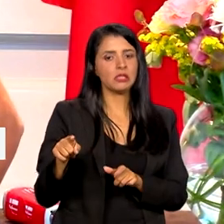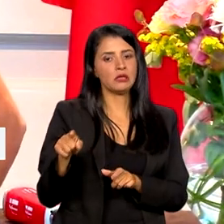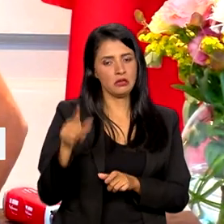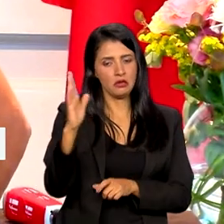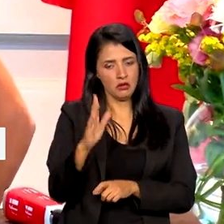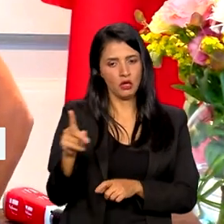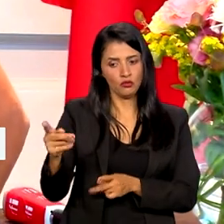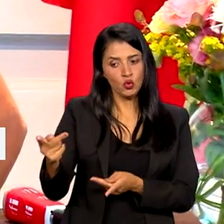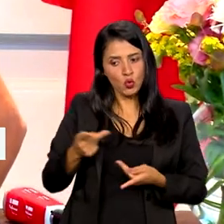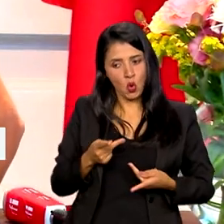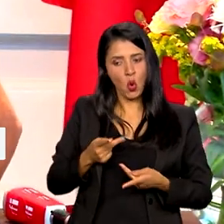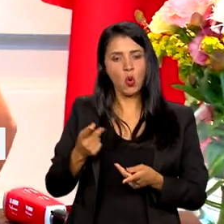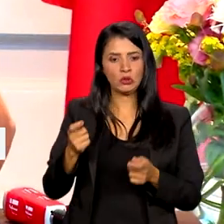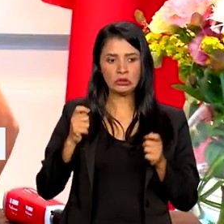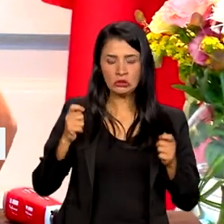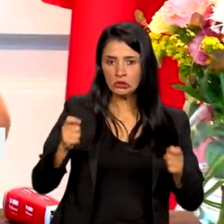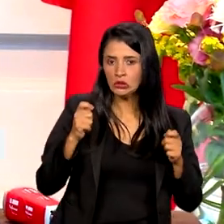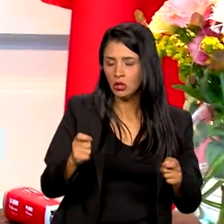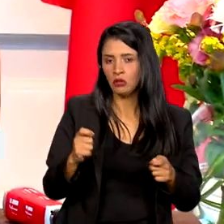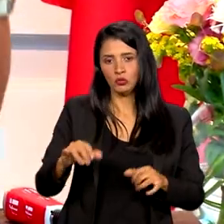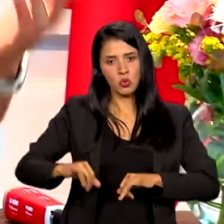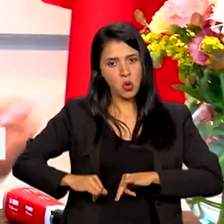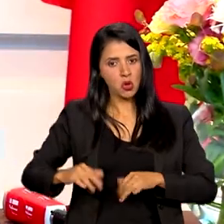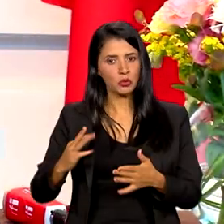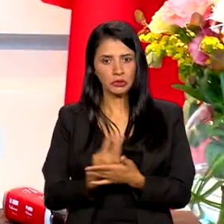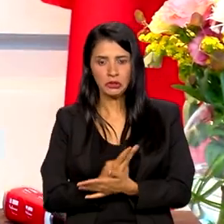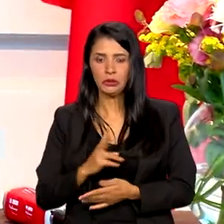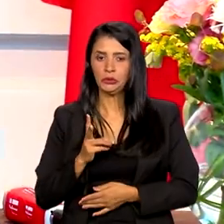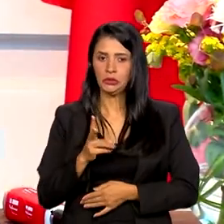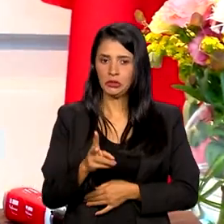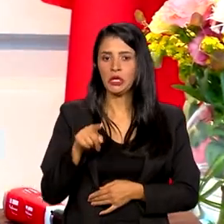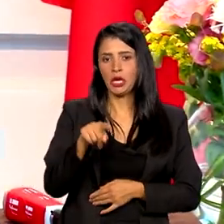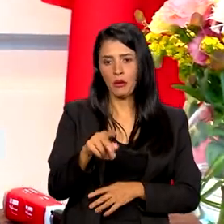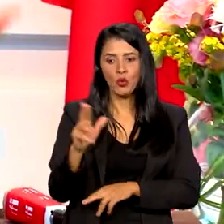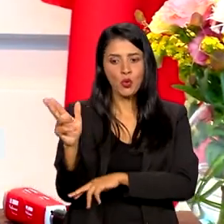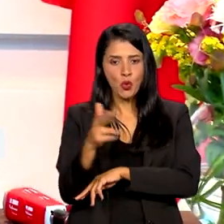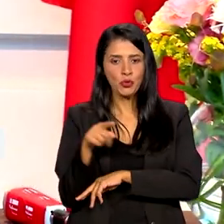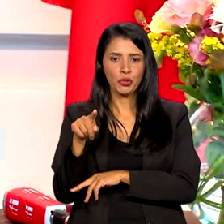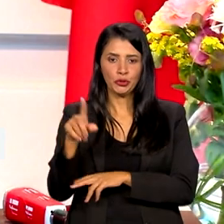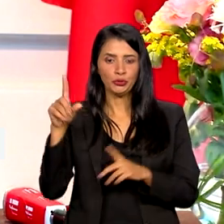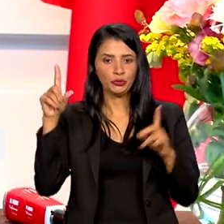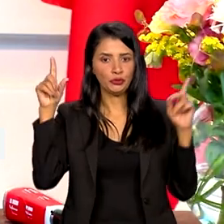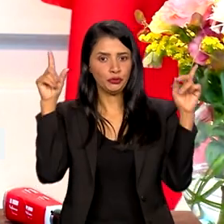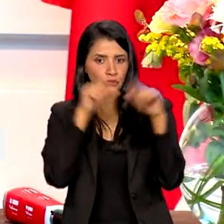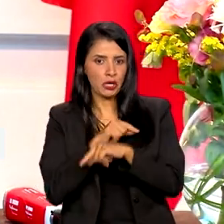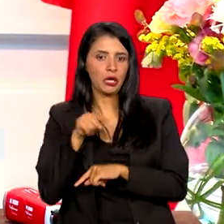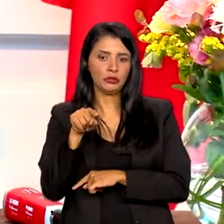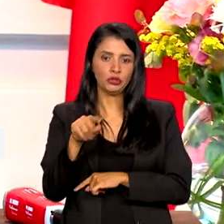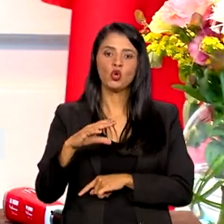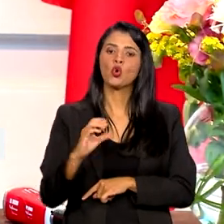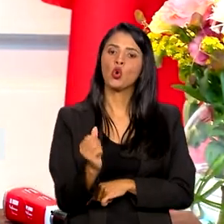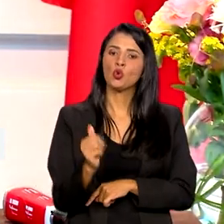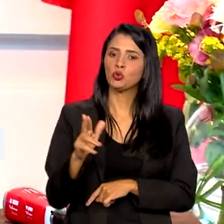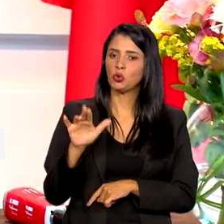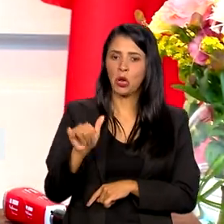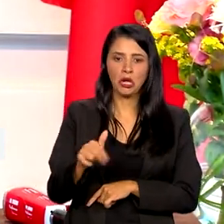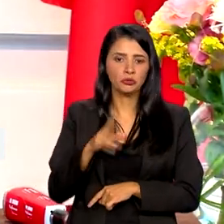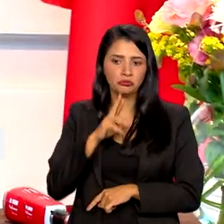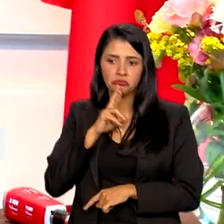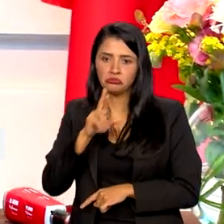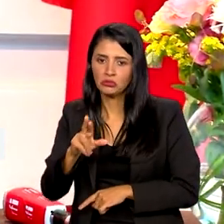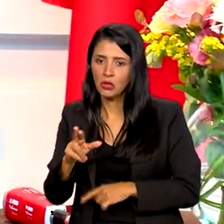reivindicações que eles estão tendo permanentemente, constantemente com os consulados, e os consulados também não estão atendendo.